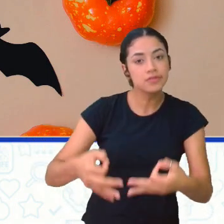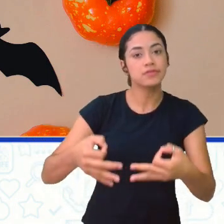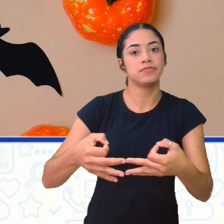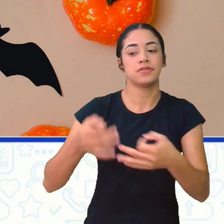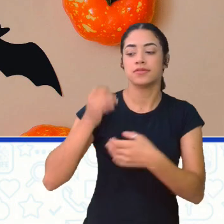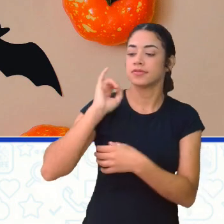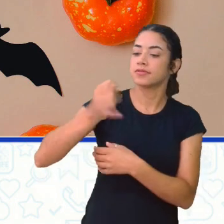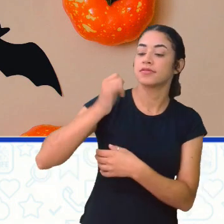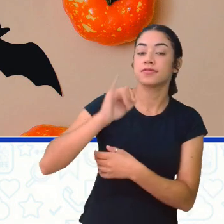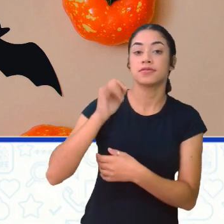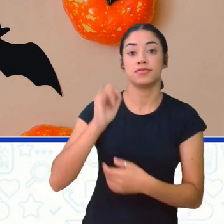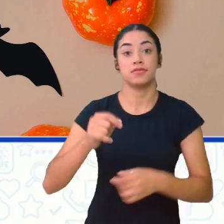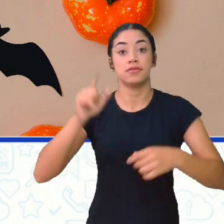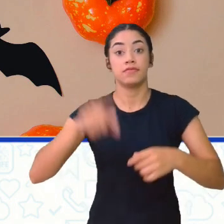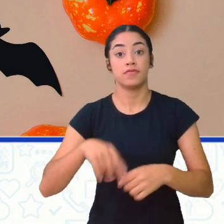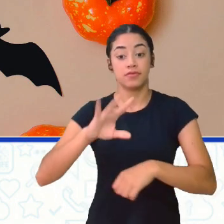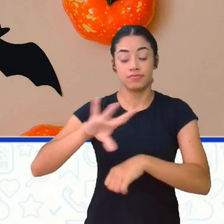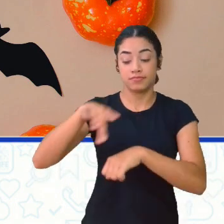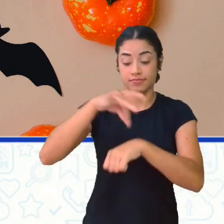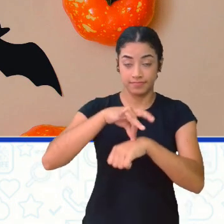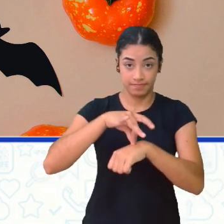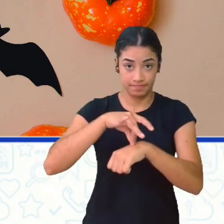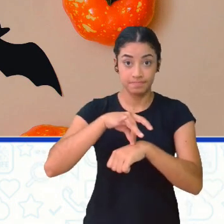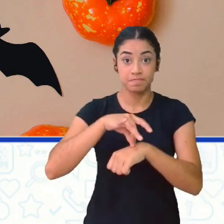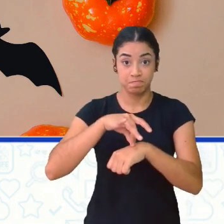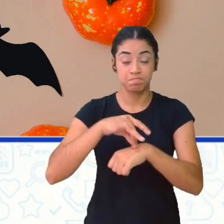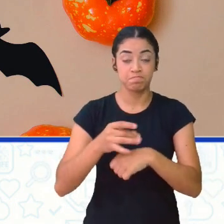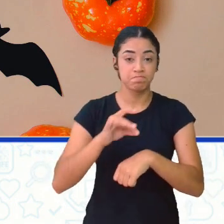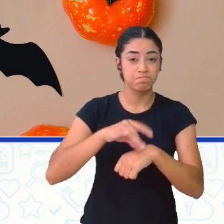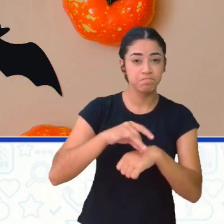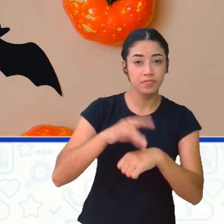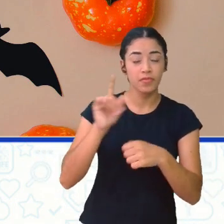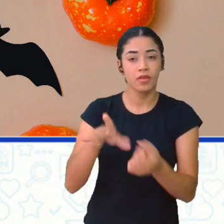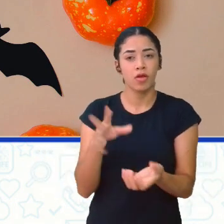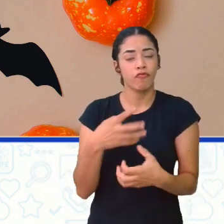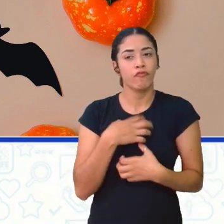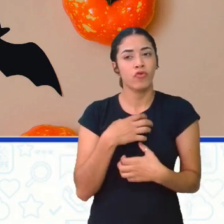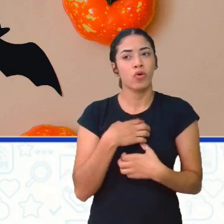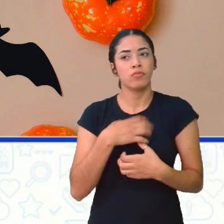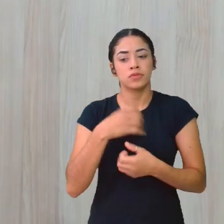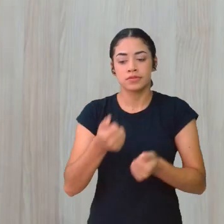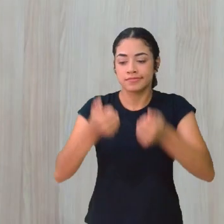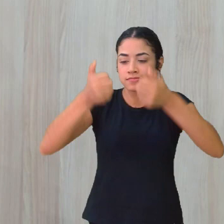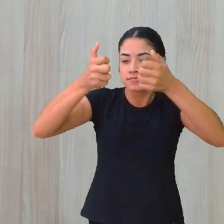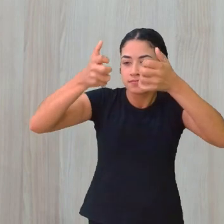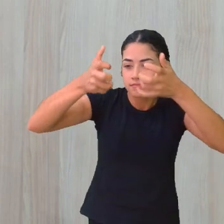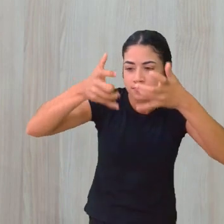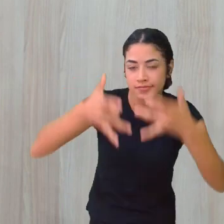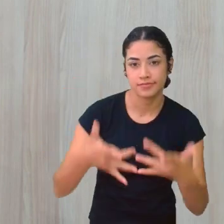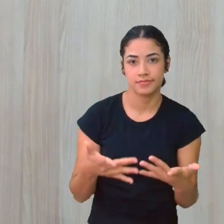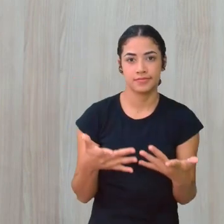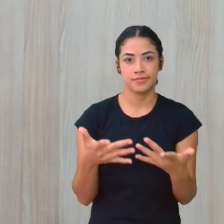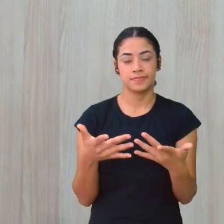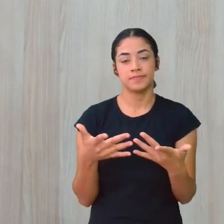narrativa Ficcional A narrativa Como um modo De explicar O